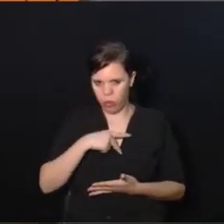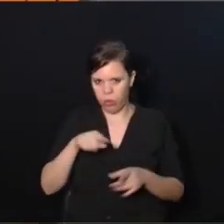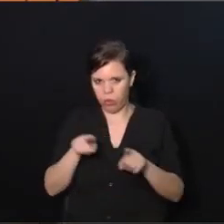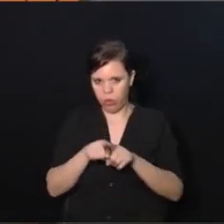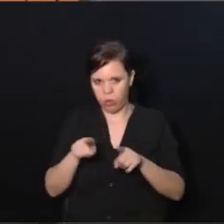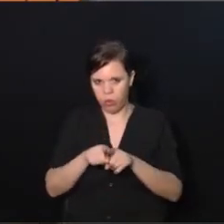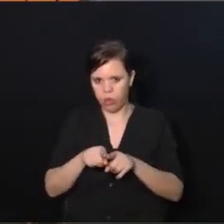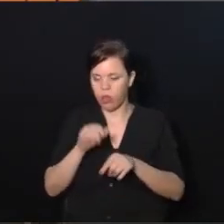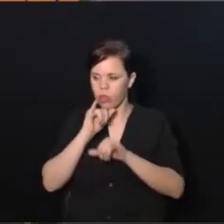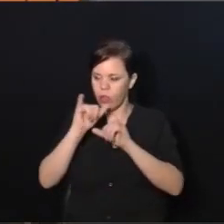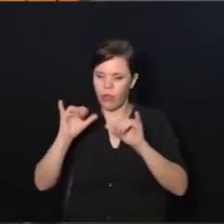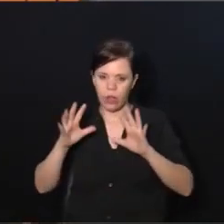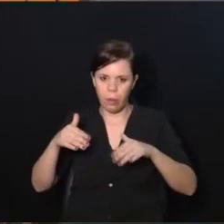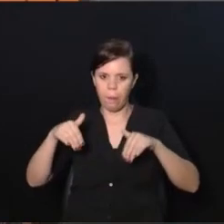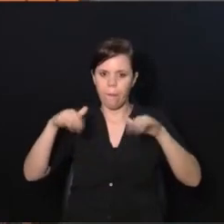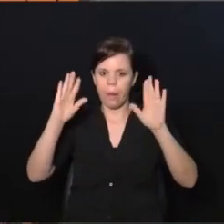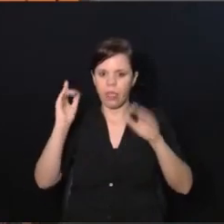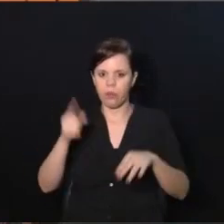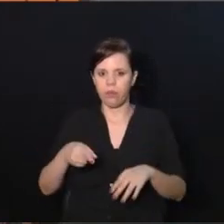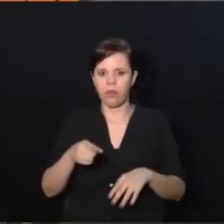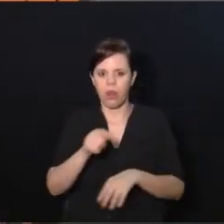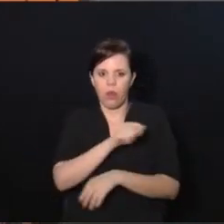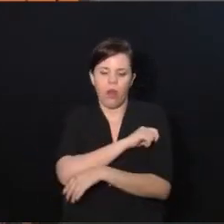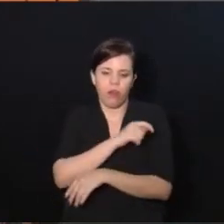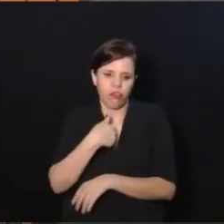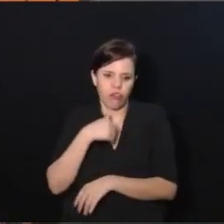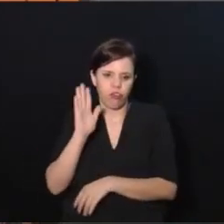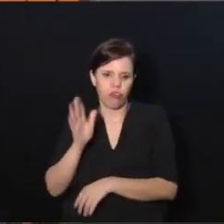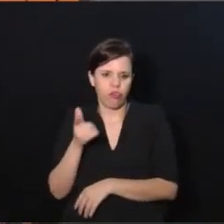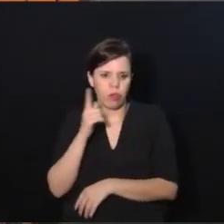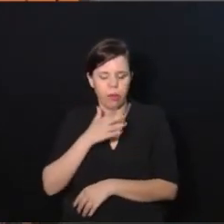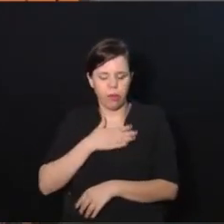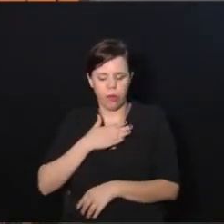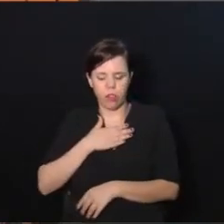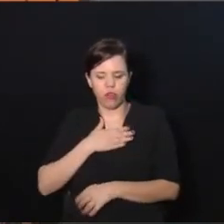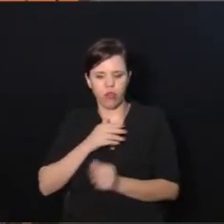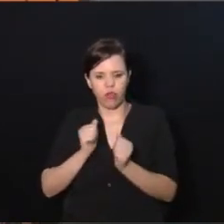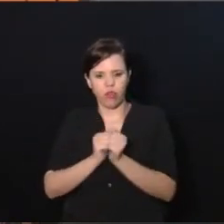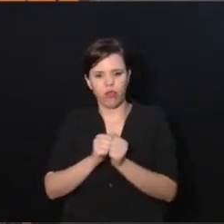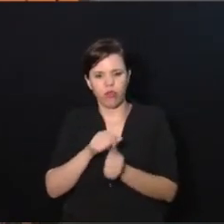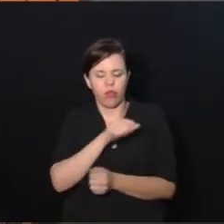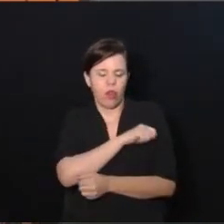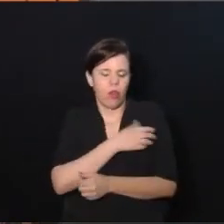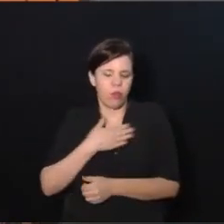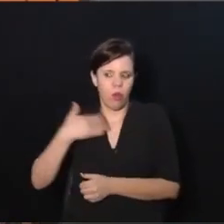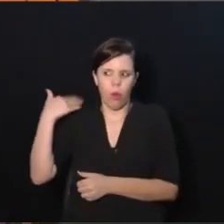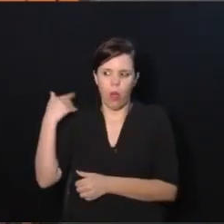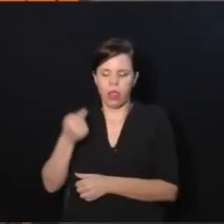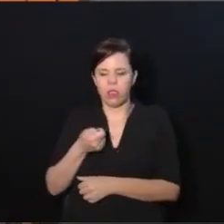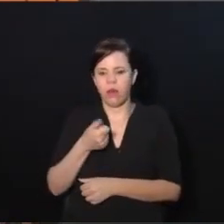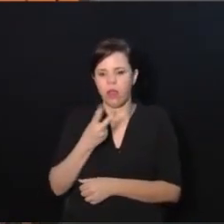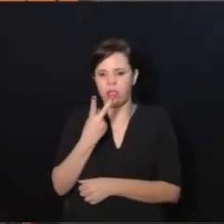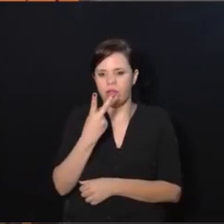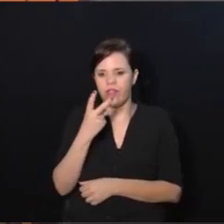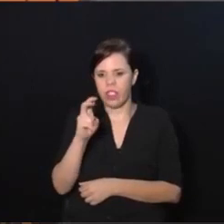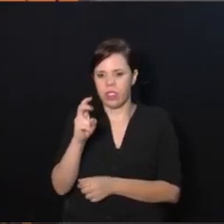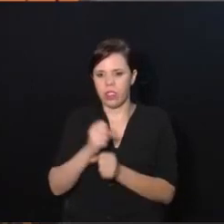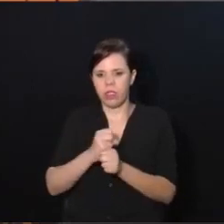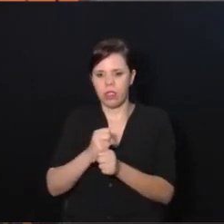talvez dos mais de mil alunos com deficiência que já passaram pela minha mão nesses quase 25 anos